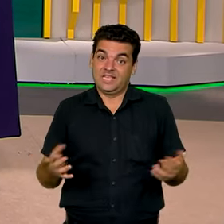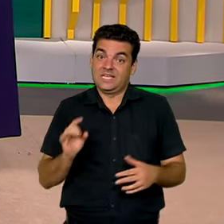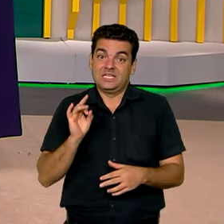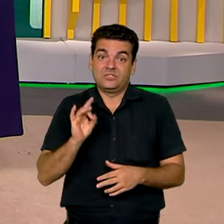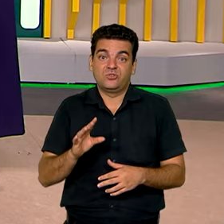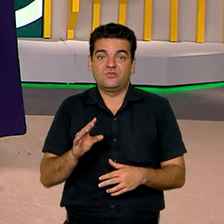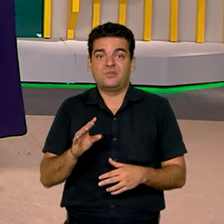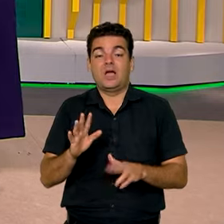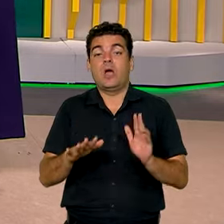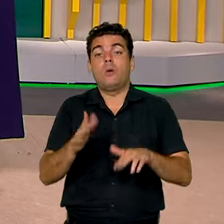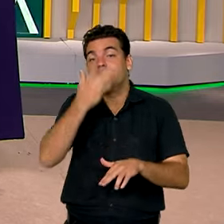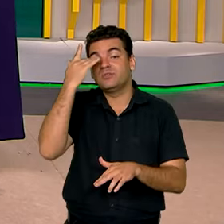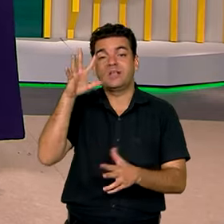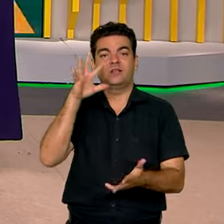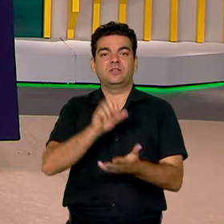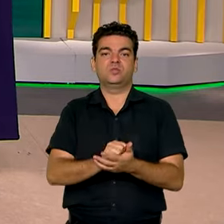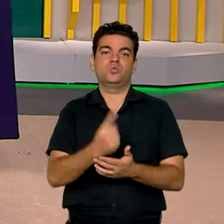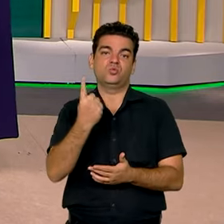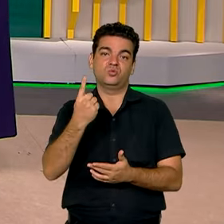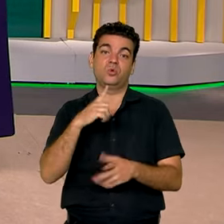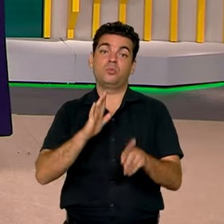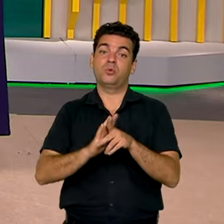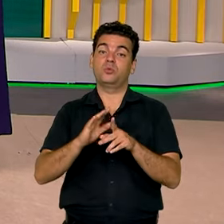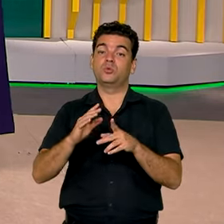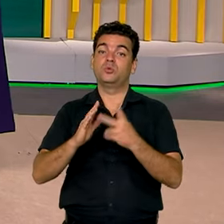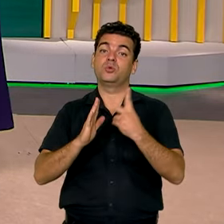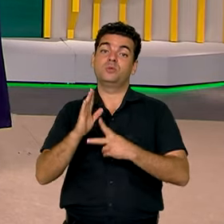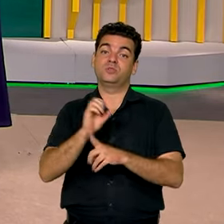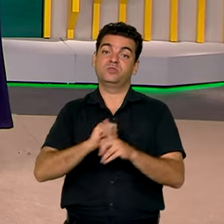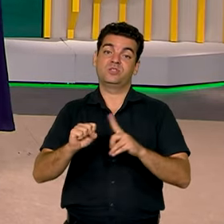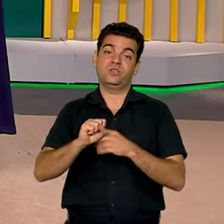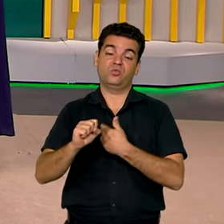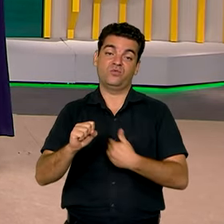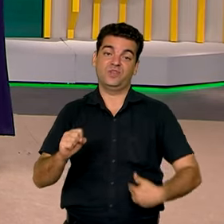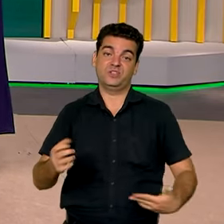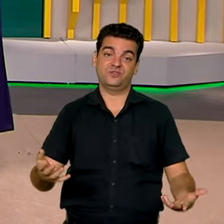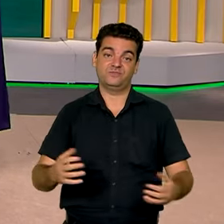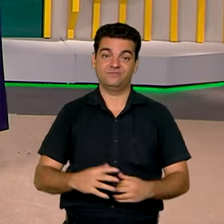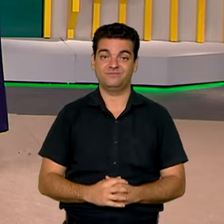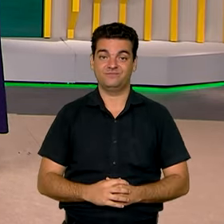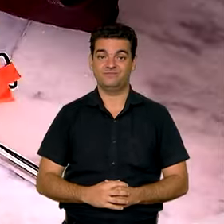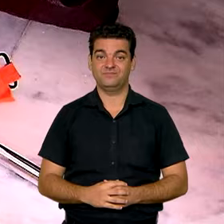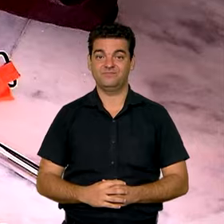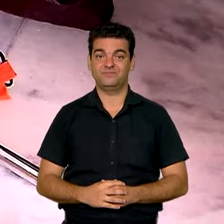apenas aquelas pessoas inscritas no Cadastro Único dos Programas Sociais do Governo Federal.